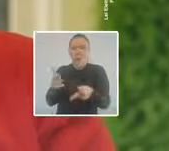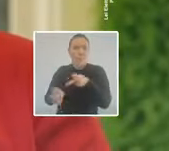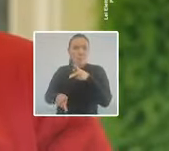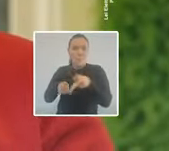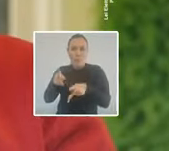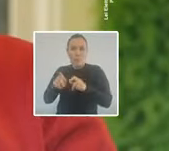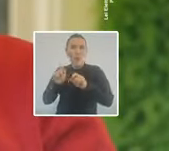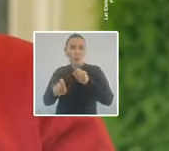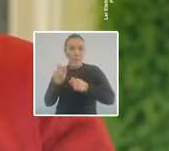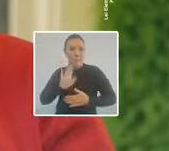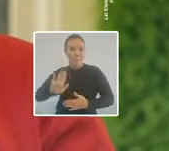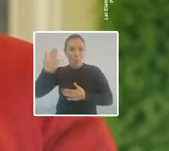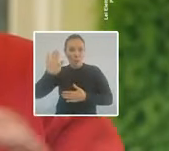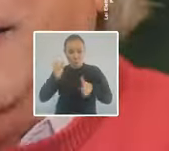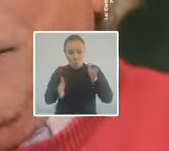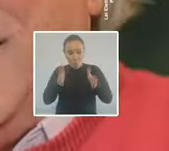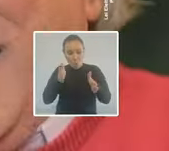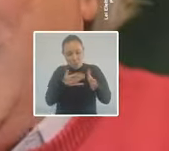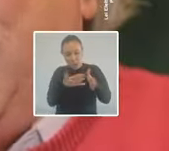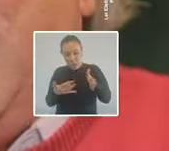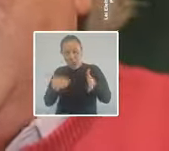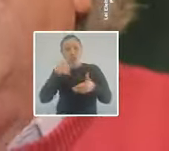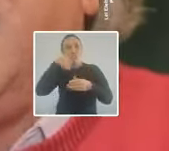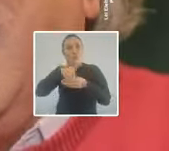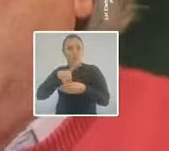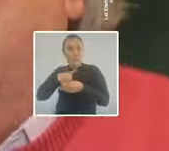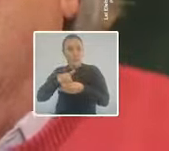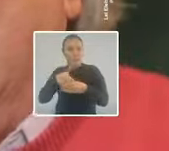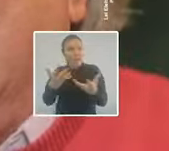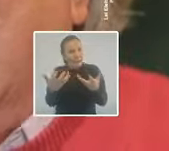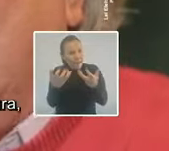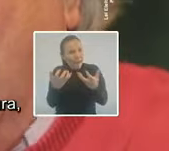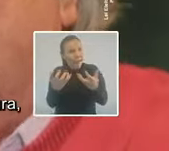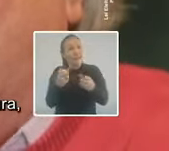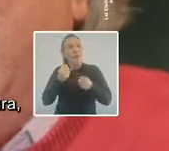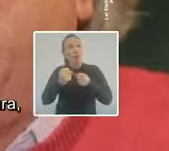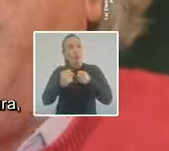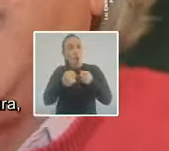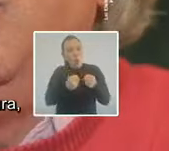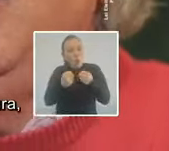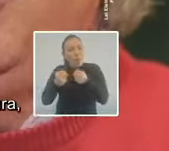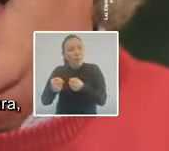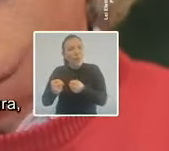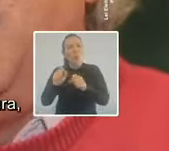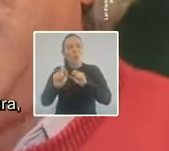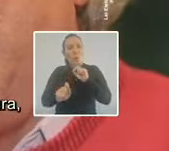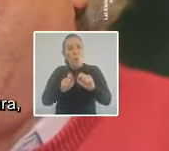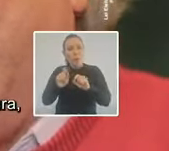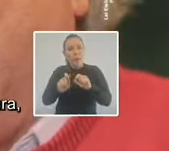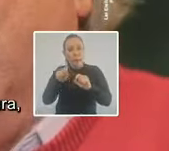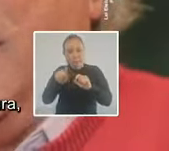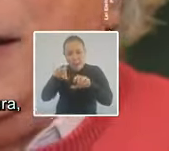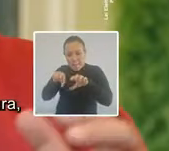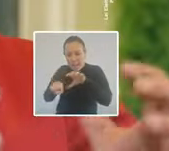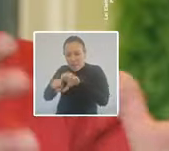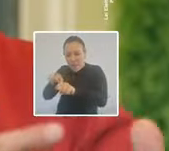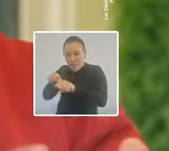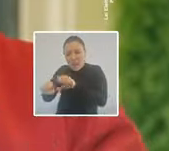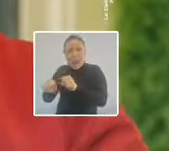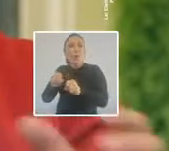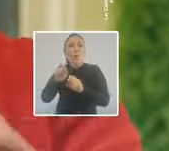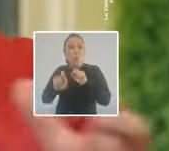os períodos eleitorais. Na verdade, eles querem o poder tão somente para lotear a nossa prefeitura,